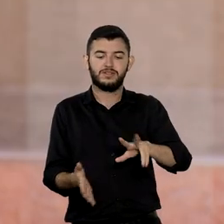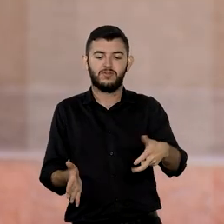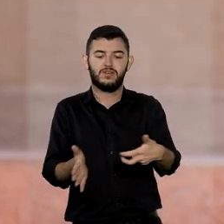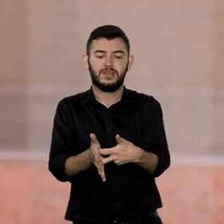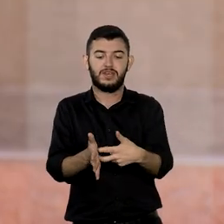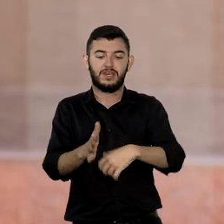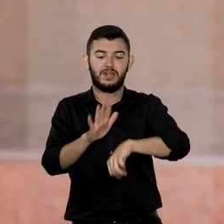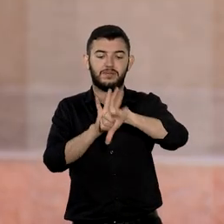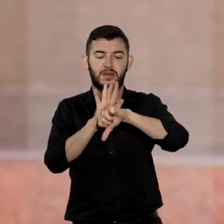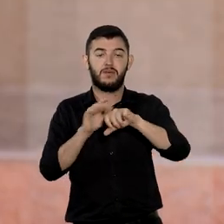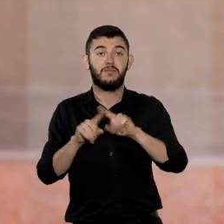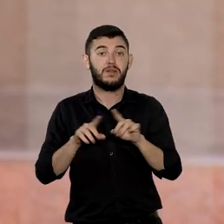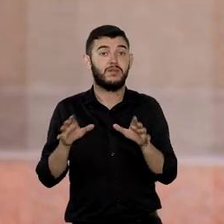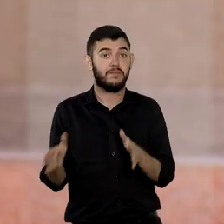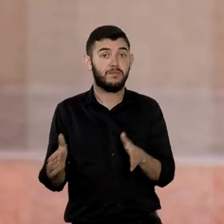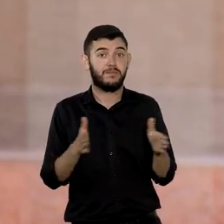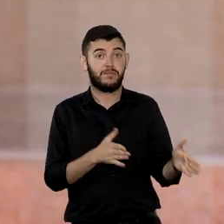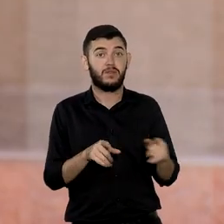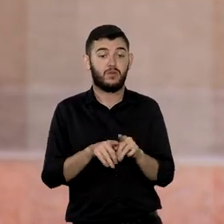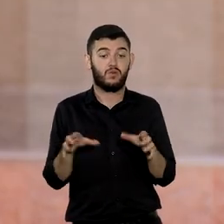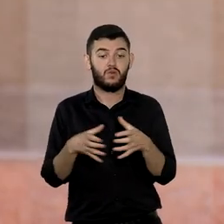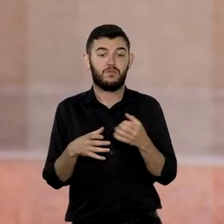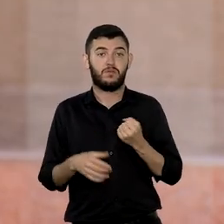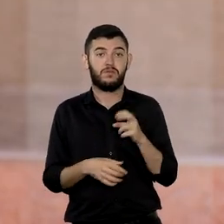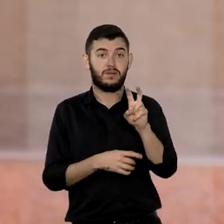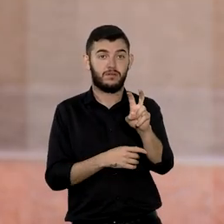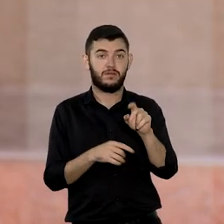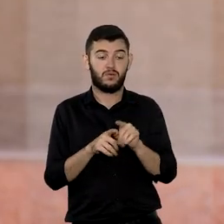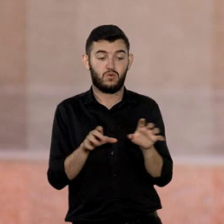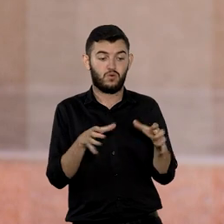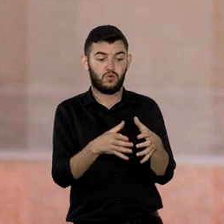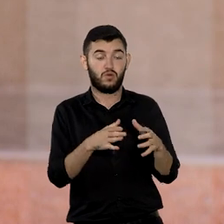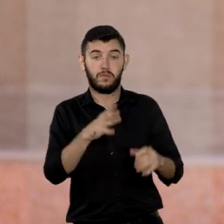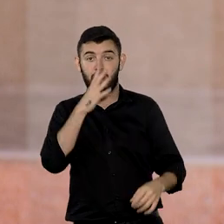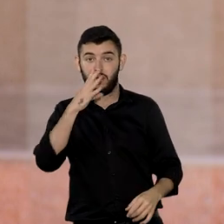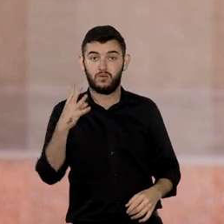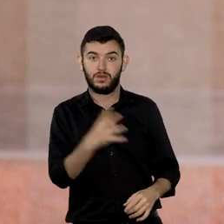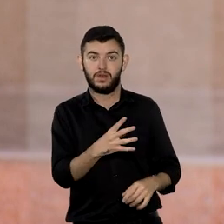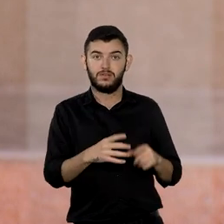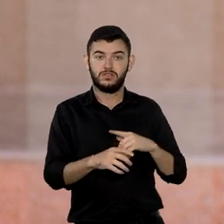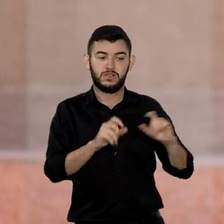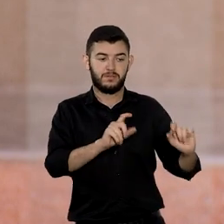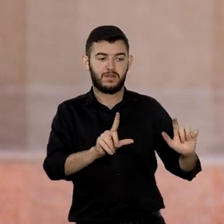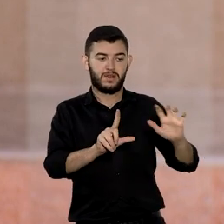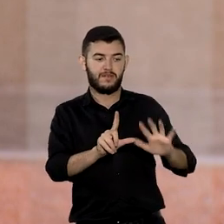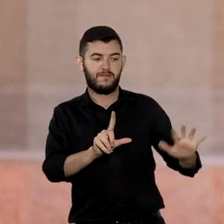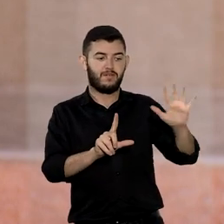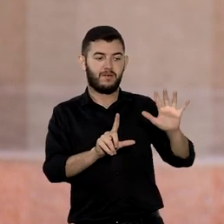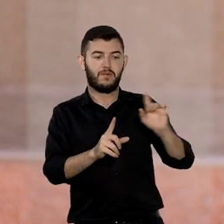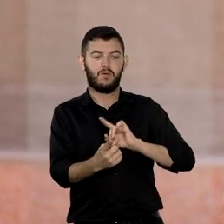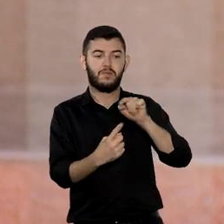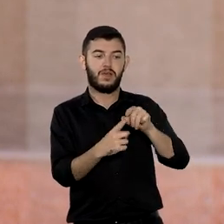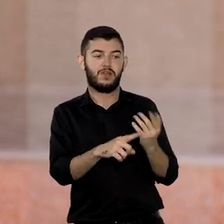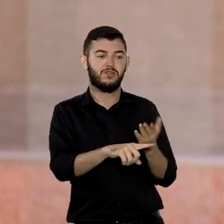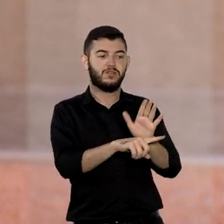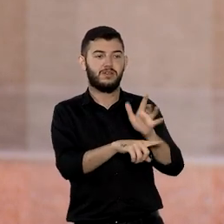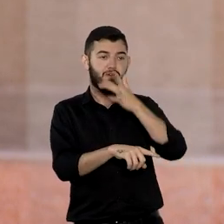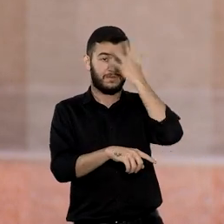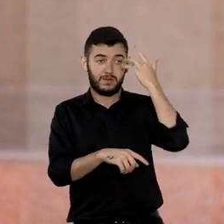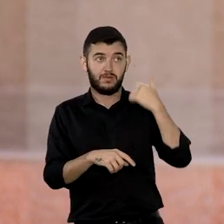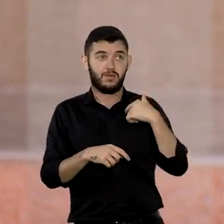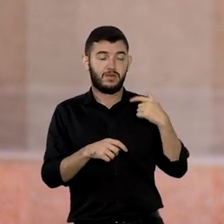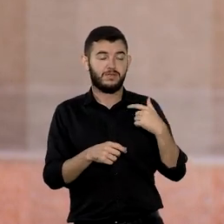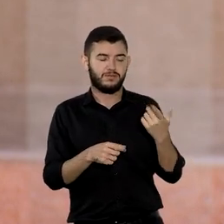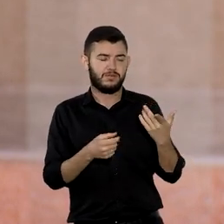julgado pela quinta turma, o grupo acusado utilizava uma plataforma eletrônica para atrair investidores com a promessa de ganhos